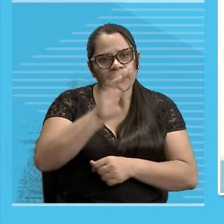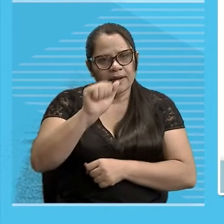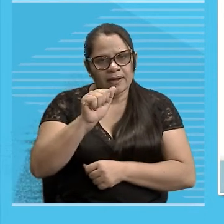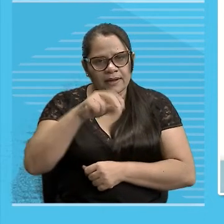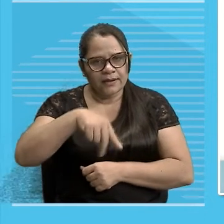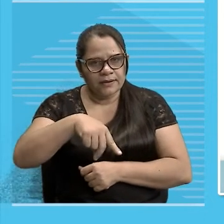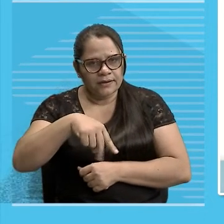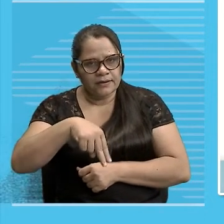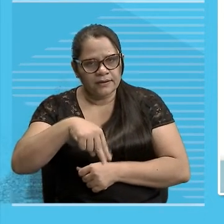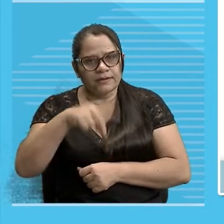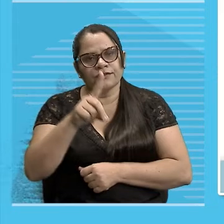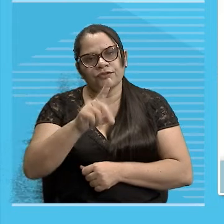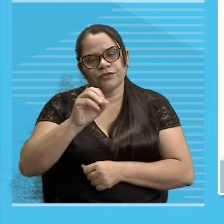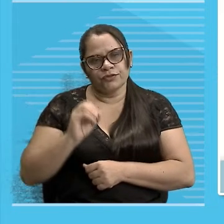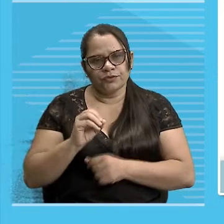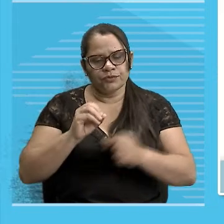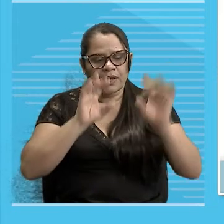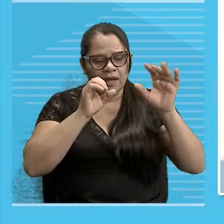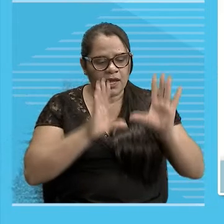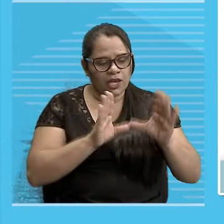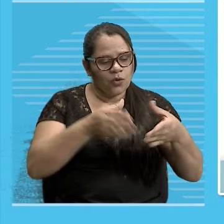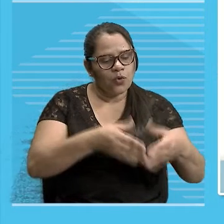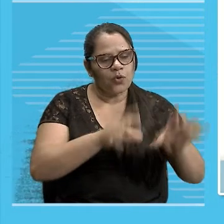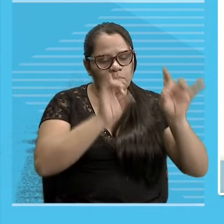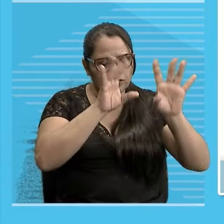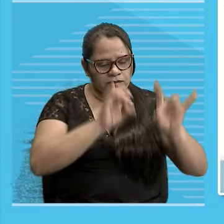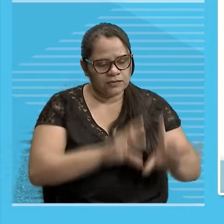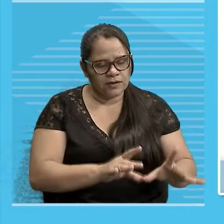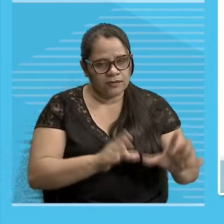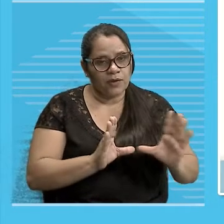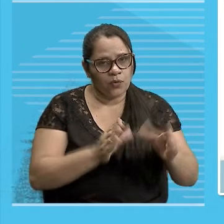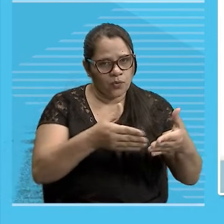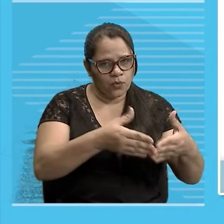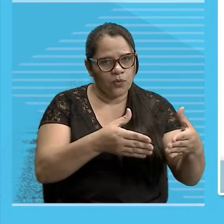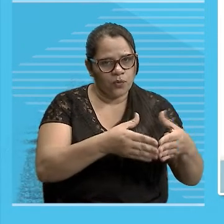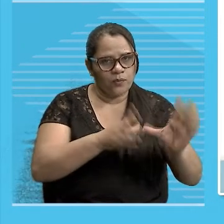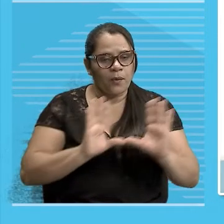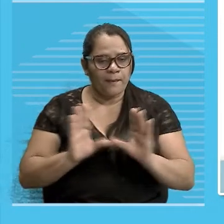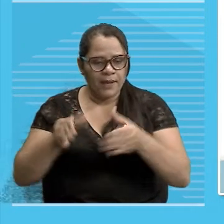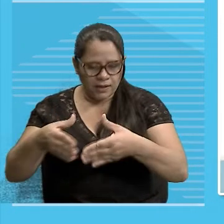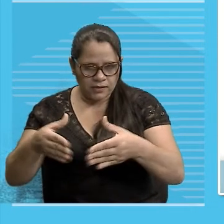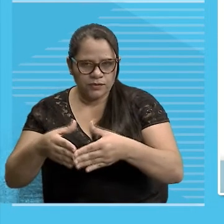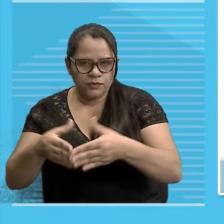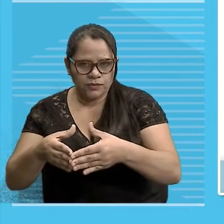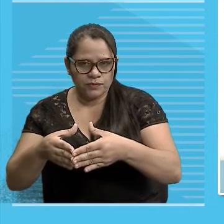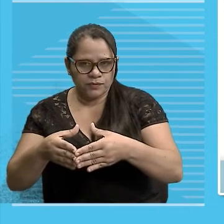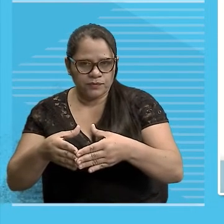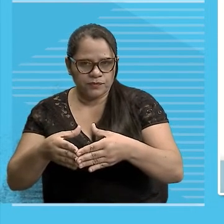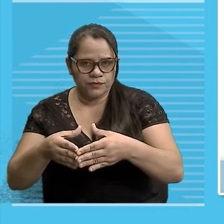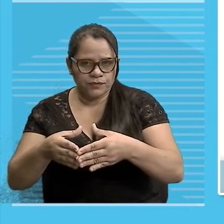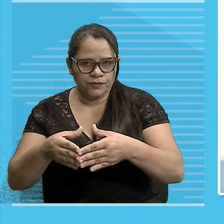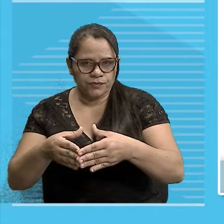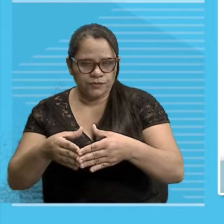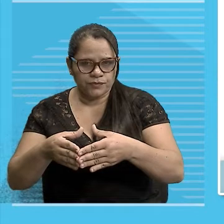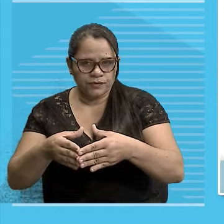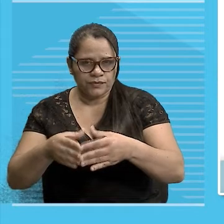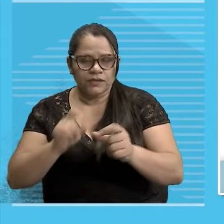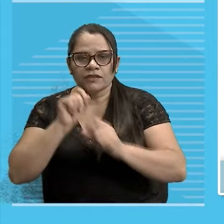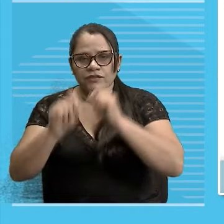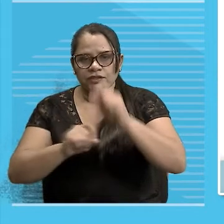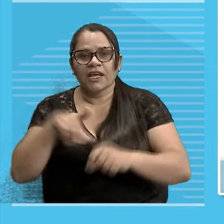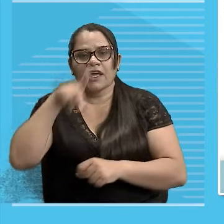Bando De desordeiros Bando De pássaros Então Alguns Podem ser